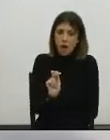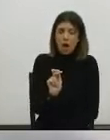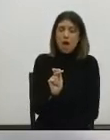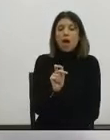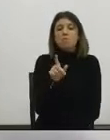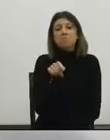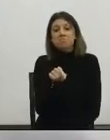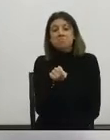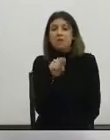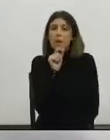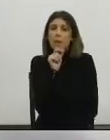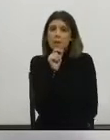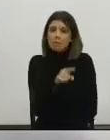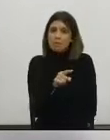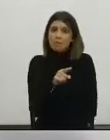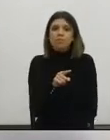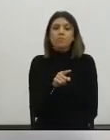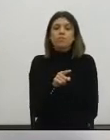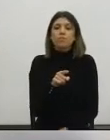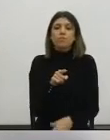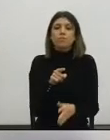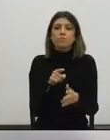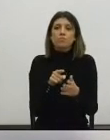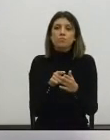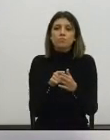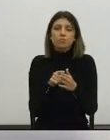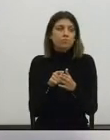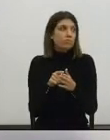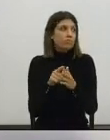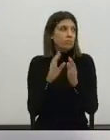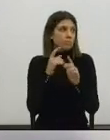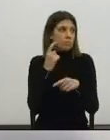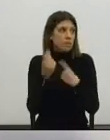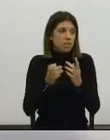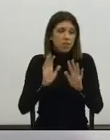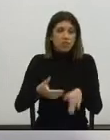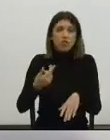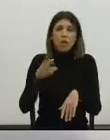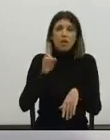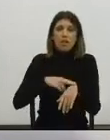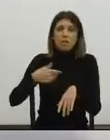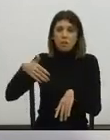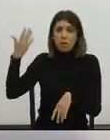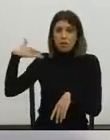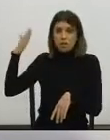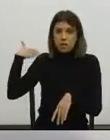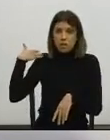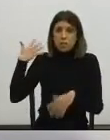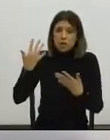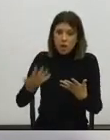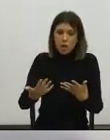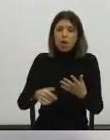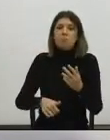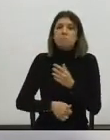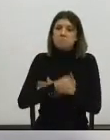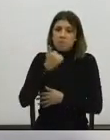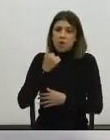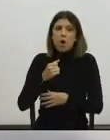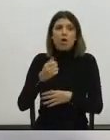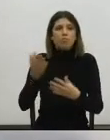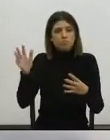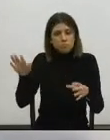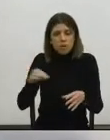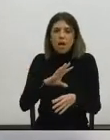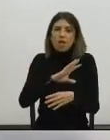até àquilo que já estava pensado na vereação anterior, mas, talvez, ainda melhor do que isso, envolver a